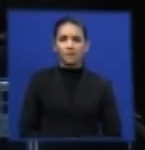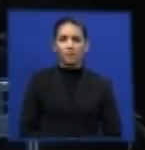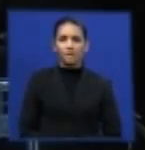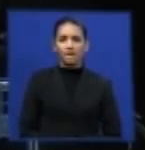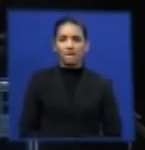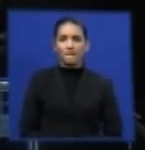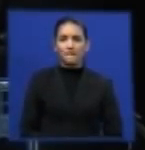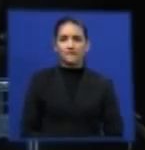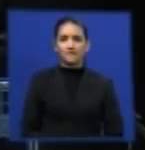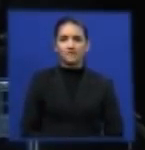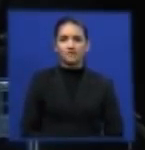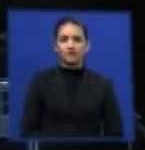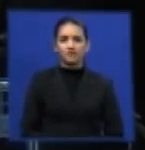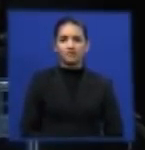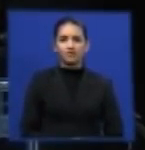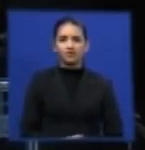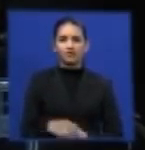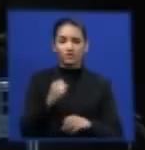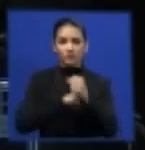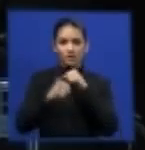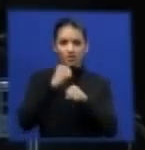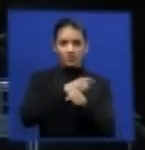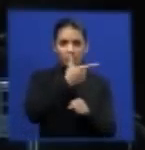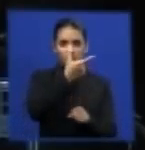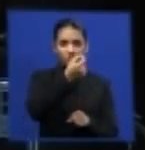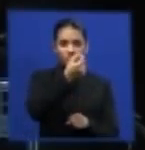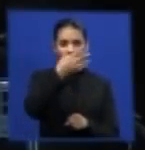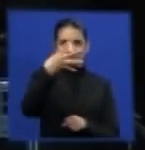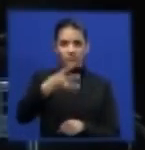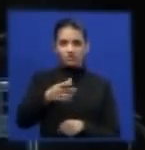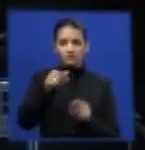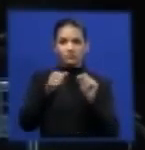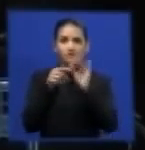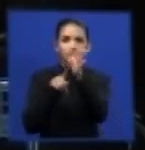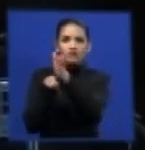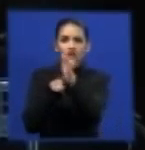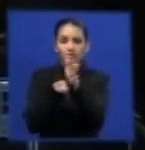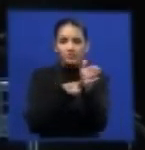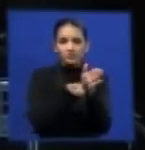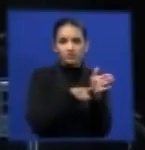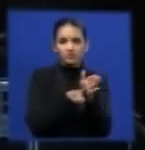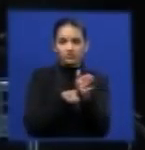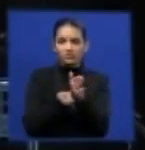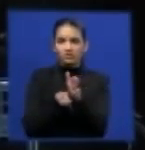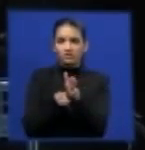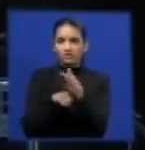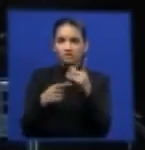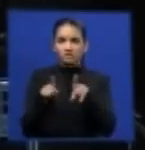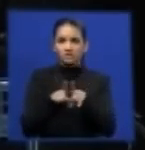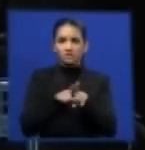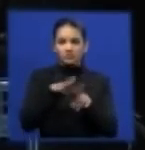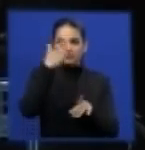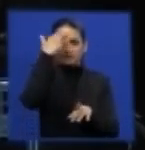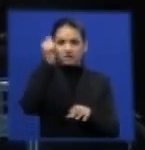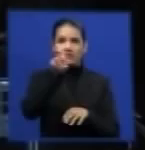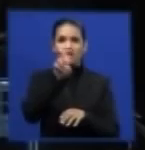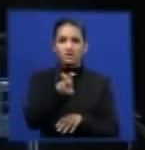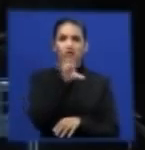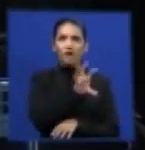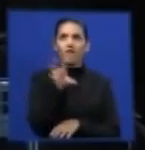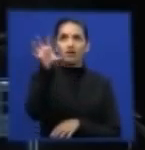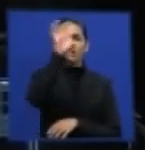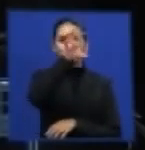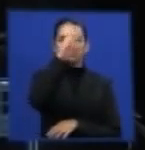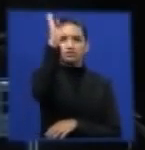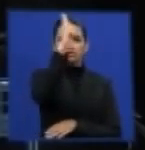onde, se não me engano, exatamente foi em 2004, eles fizeram uma pesquisa de mercado nas cinco regiões do Brasil,